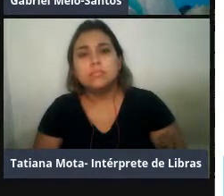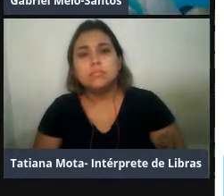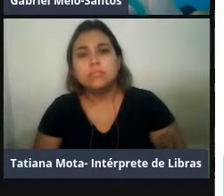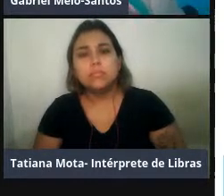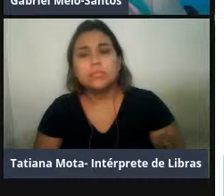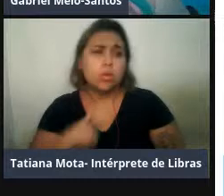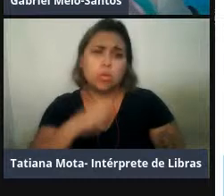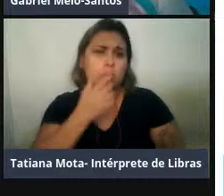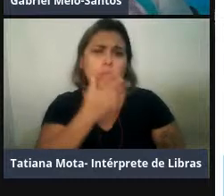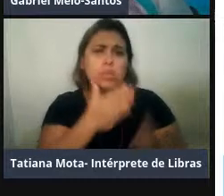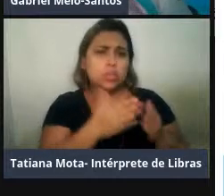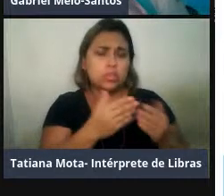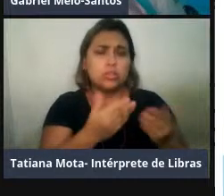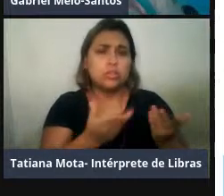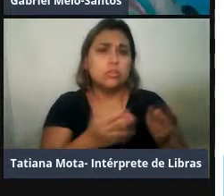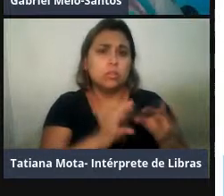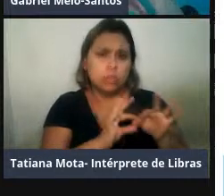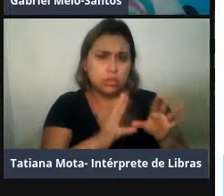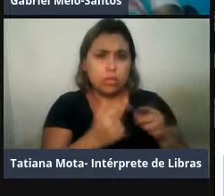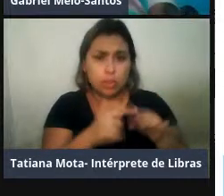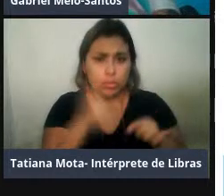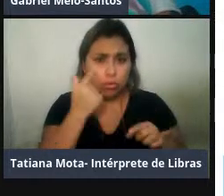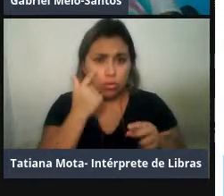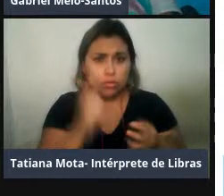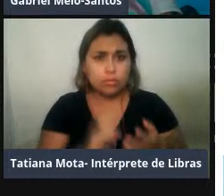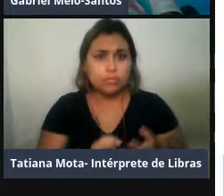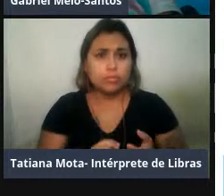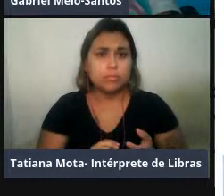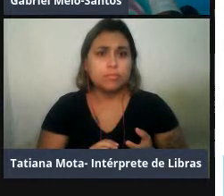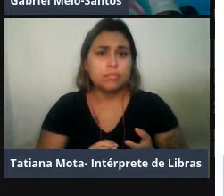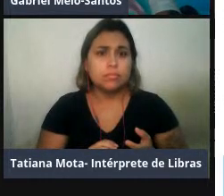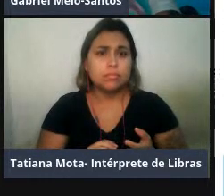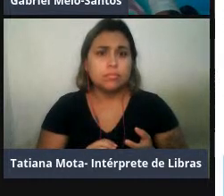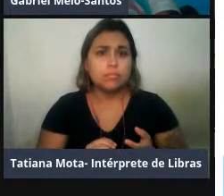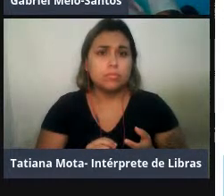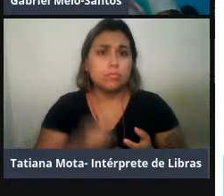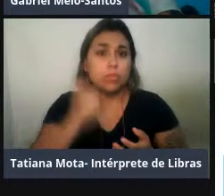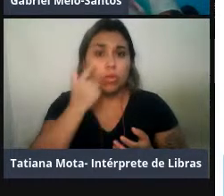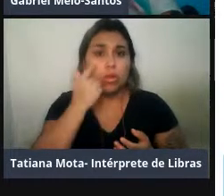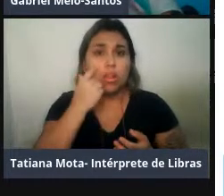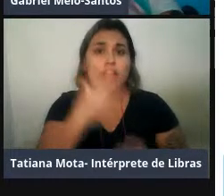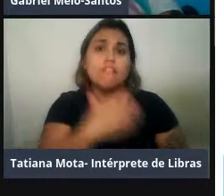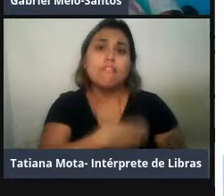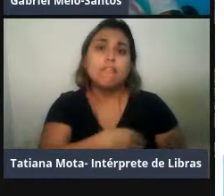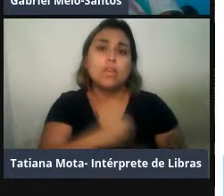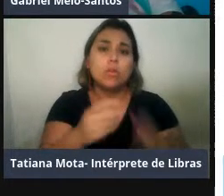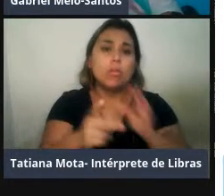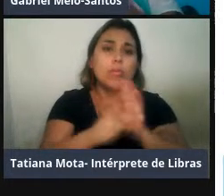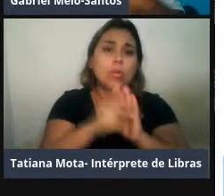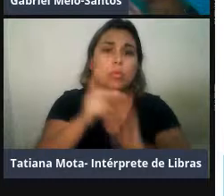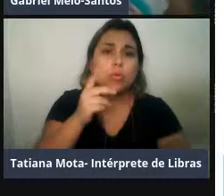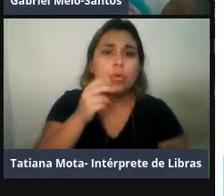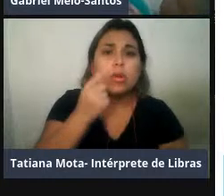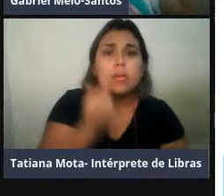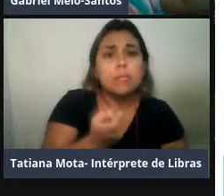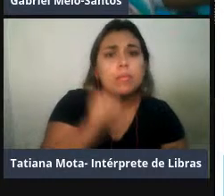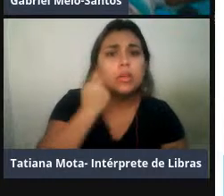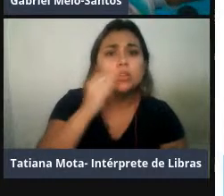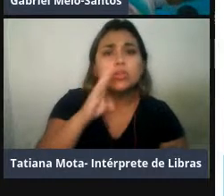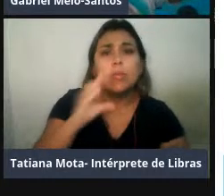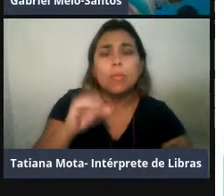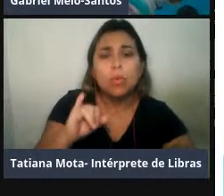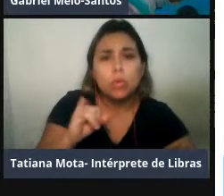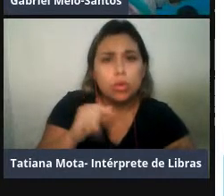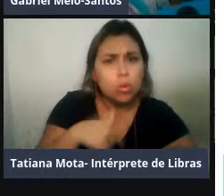mas queria falar de um caso desse peixe, filhotinho de peixe boi aqui em Almeirim. Se vocês acompanham